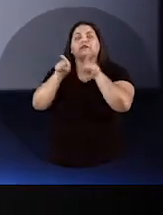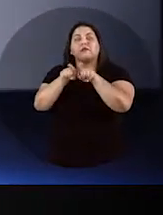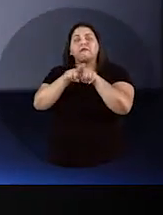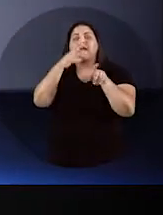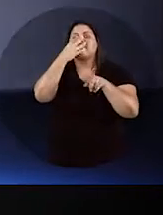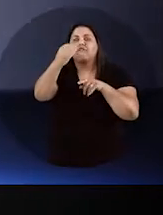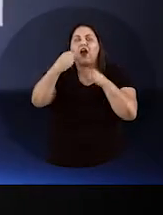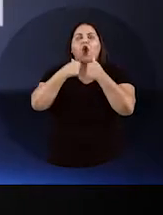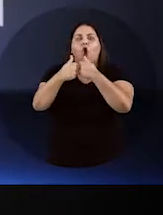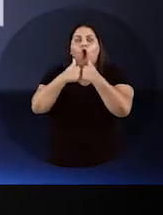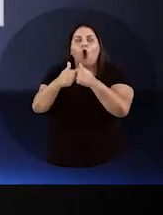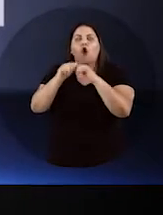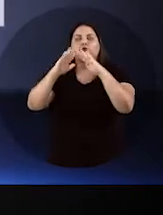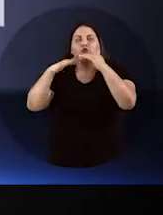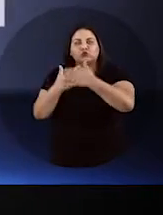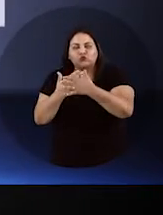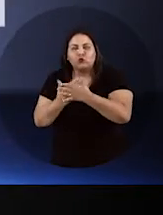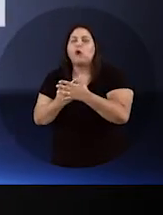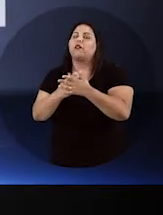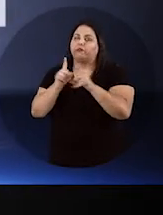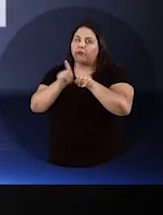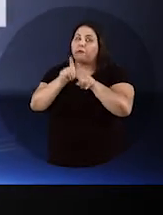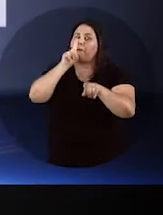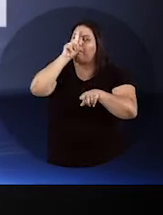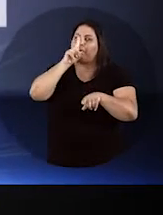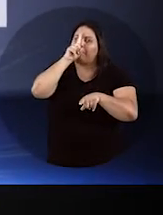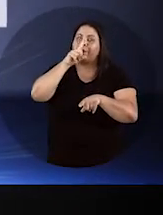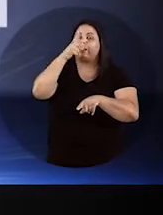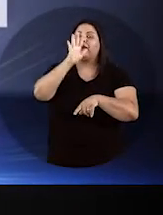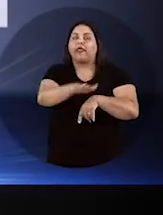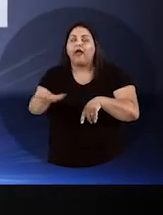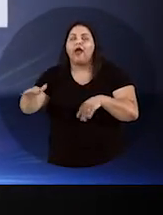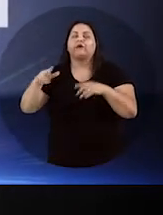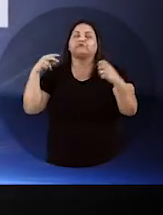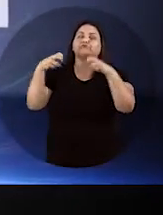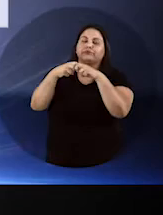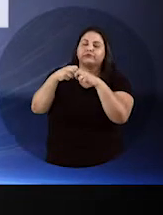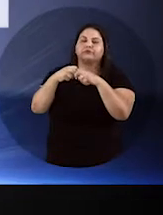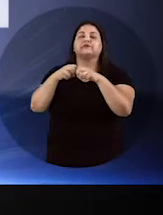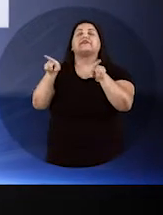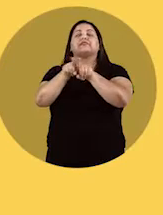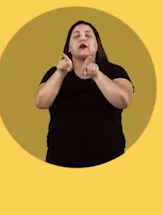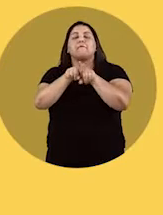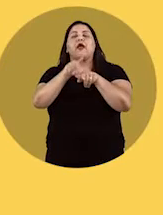coloca nossas crianças em risco e os novos corredores de ônibus ainda não saíram do papel.